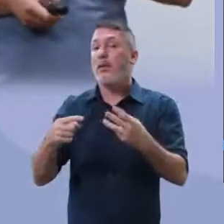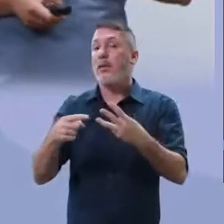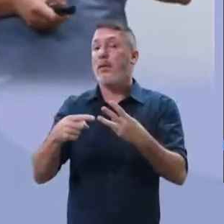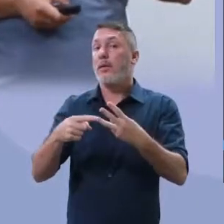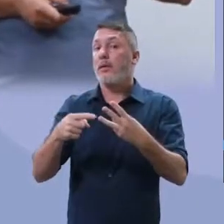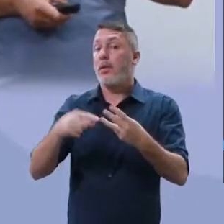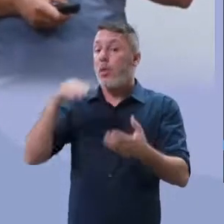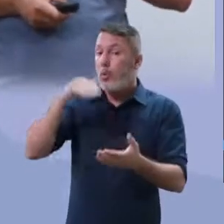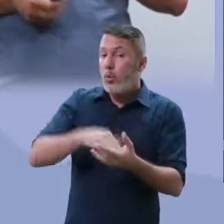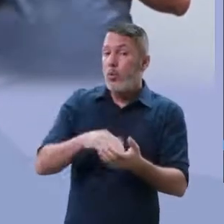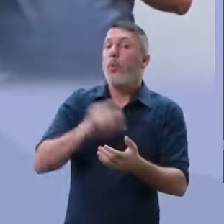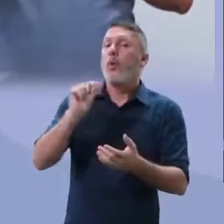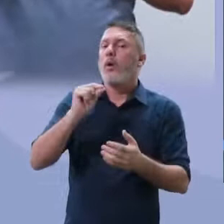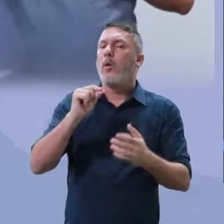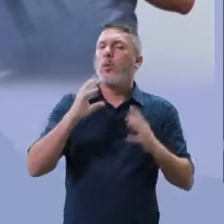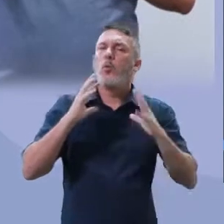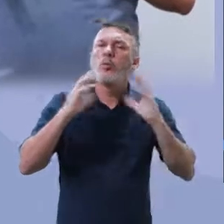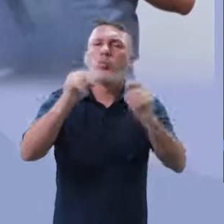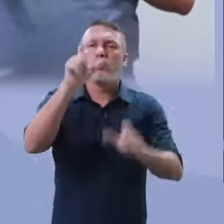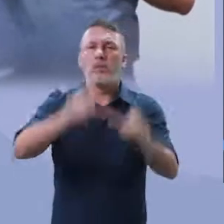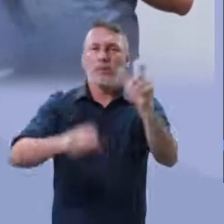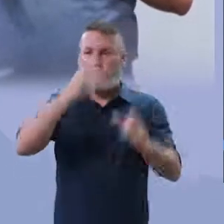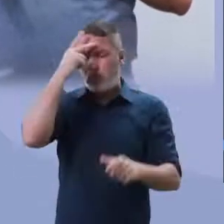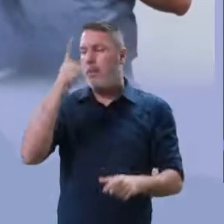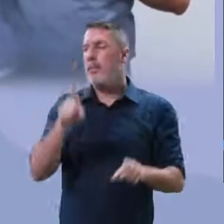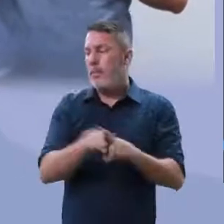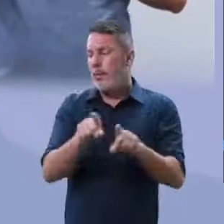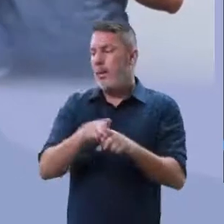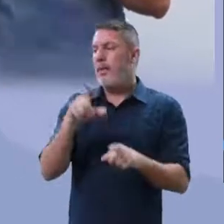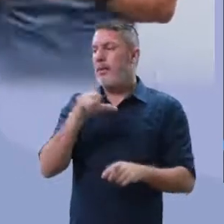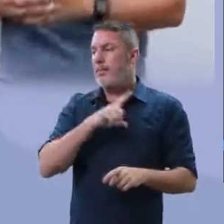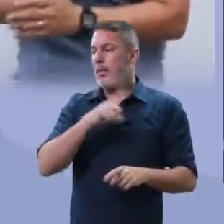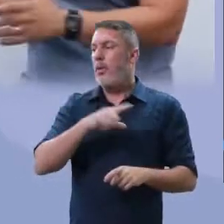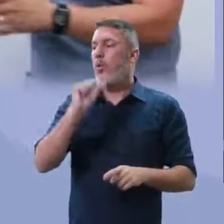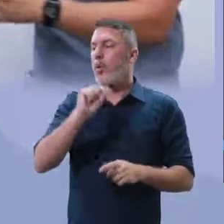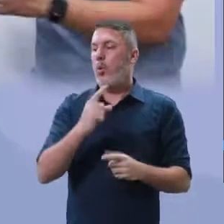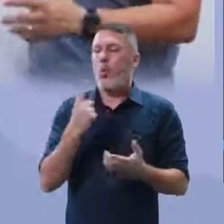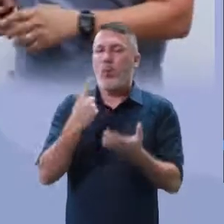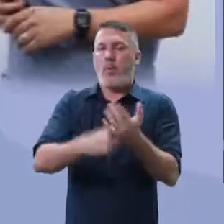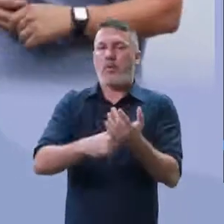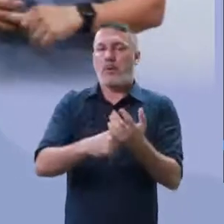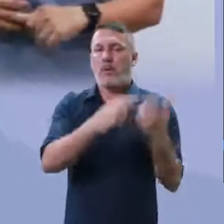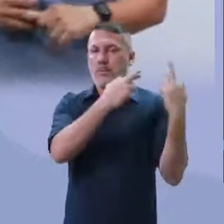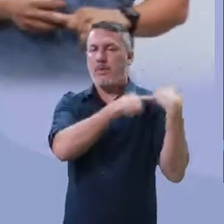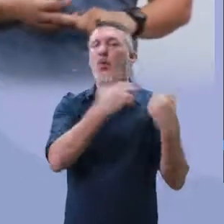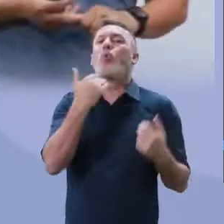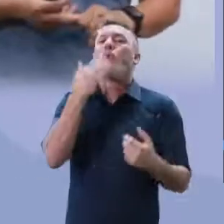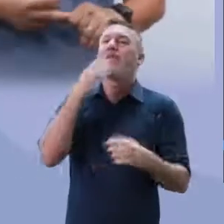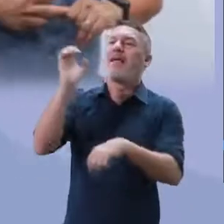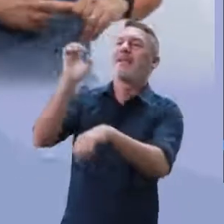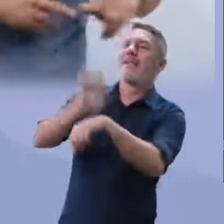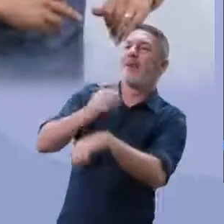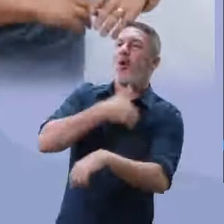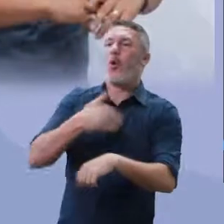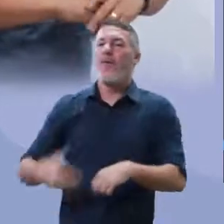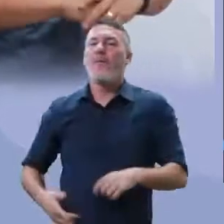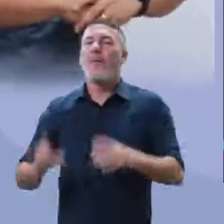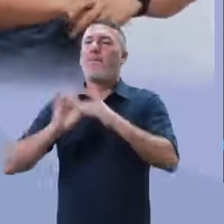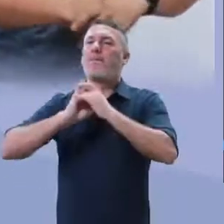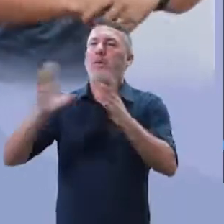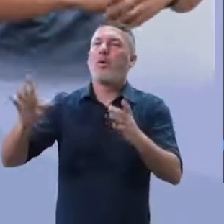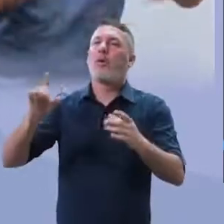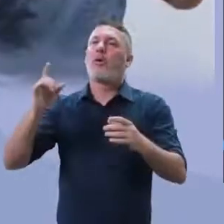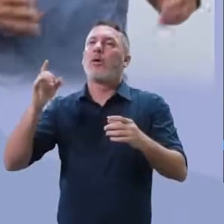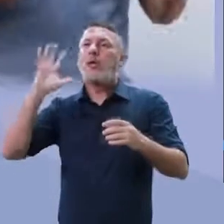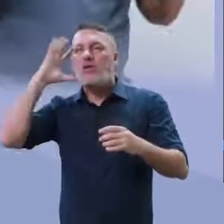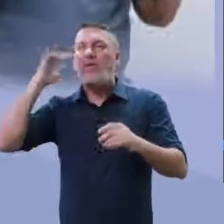Agora é o nosso ali. Todo cidadão também tem responsabilidade. Não basta o Estado melhorar o sistema público de saúde, não basta